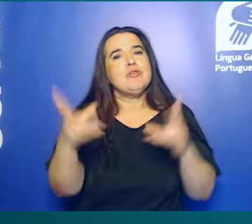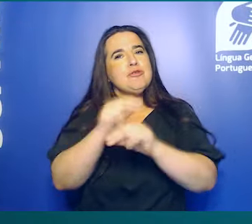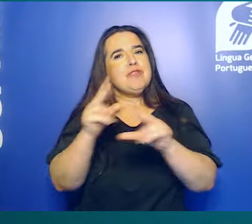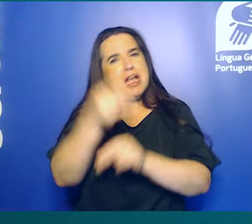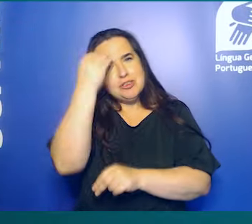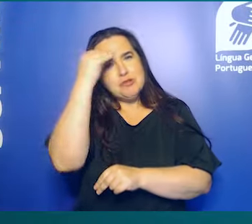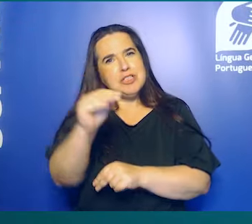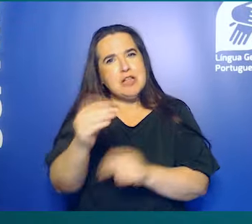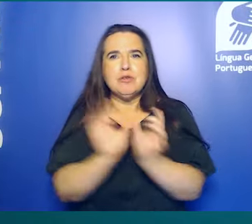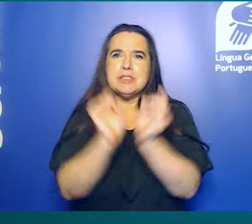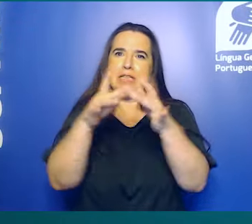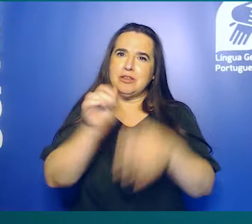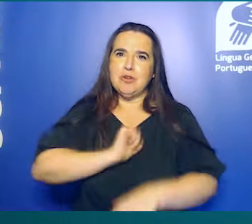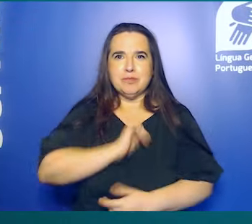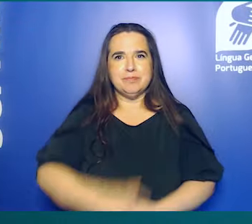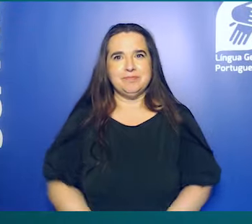e conselhos no nosso portal.